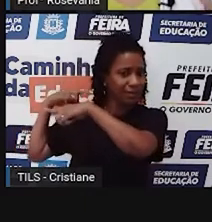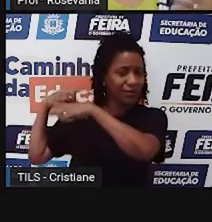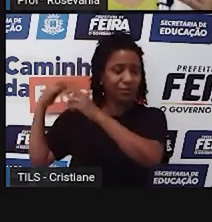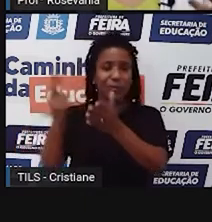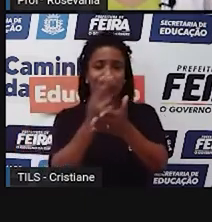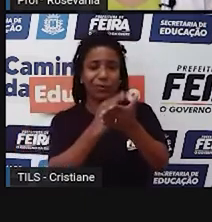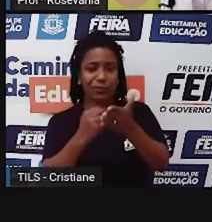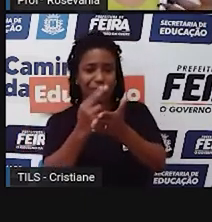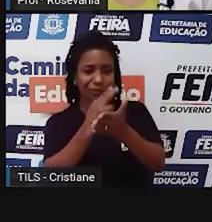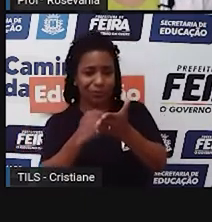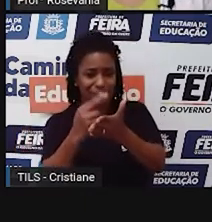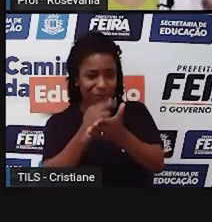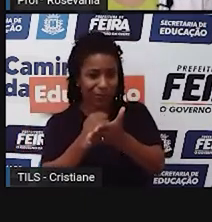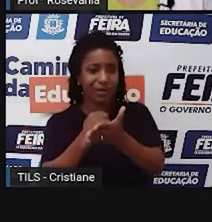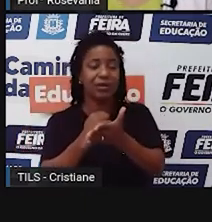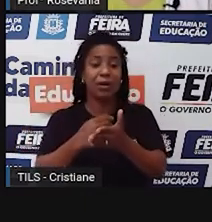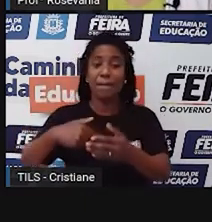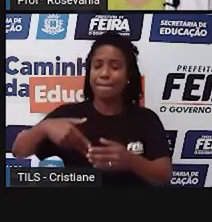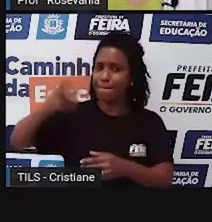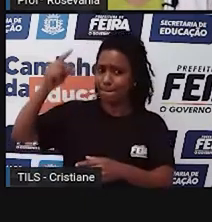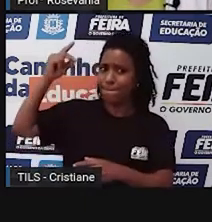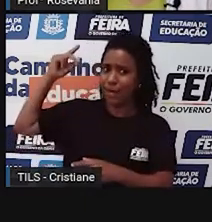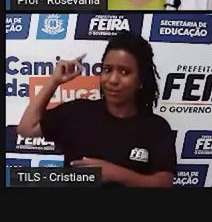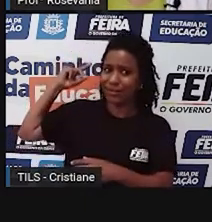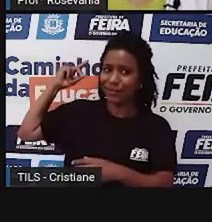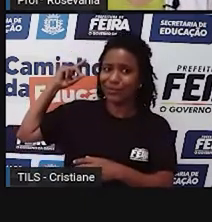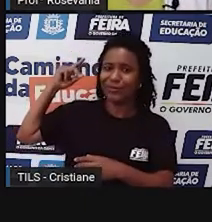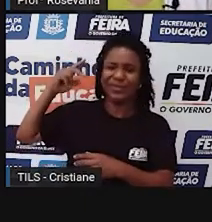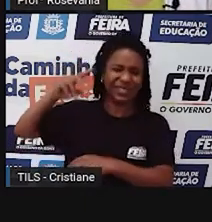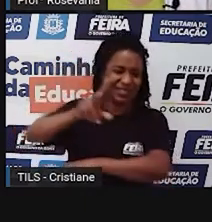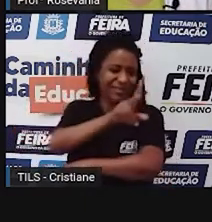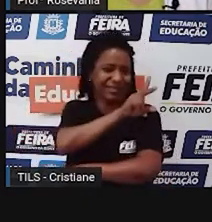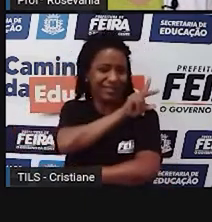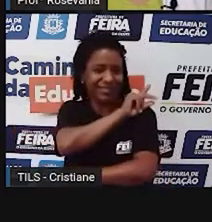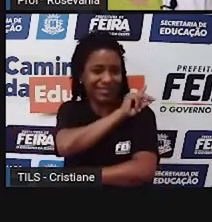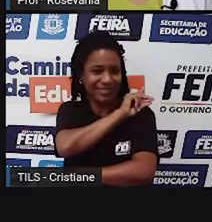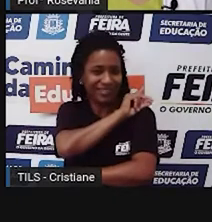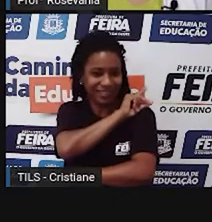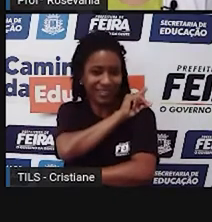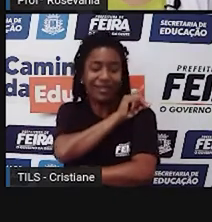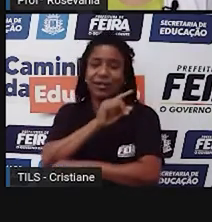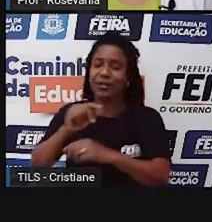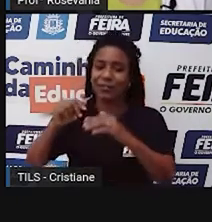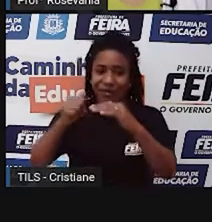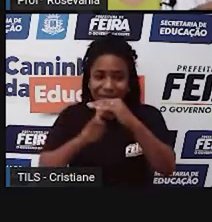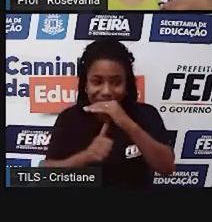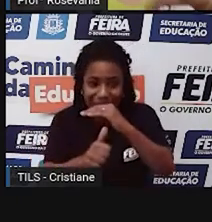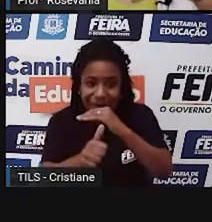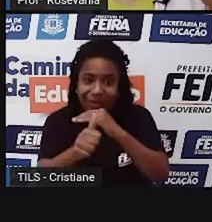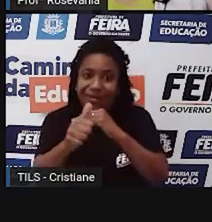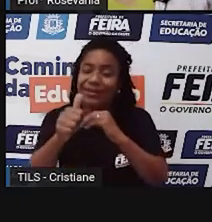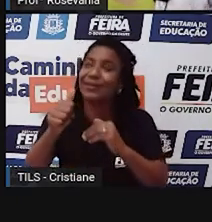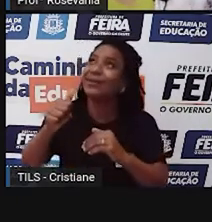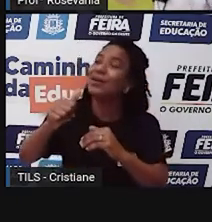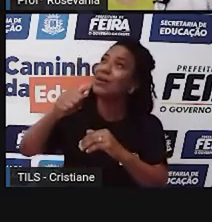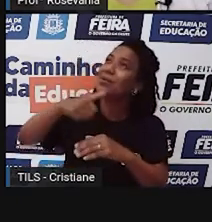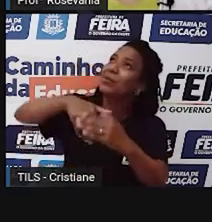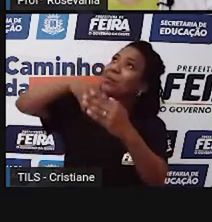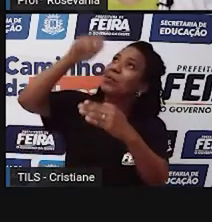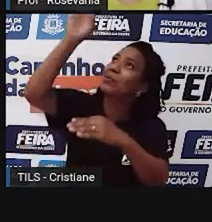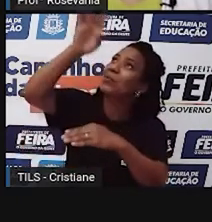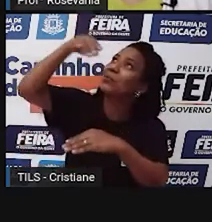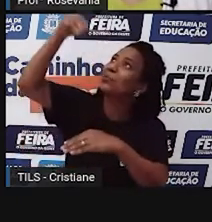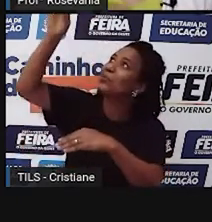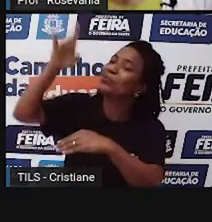tanto nas pinturas rupestres, a gente observa lá o desenhozinho do rio, observa os desenhos dos